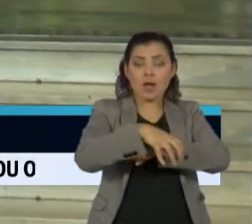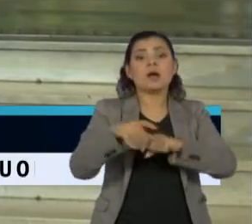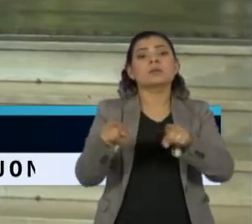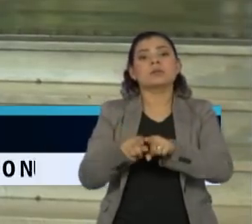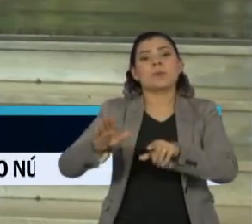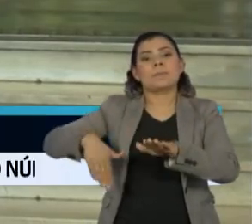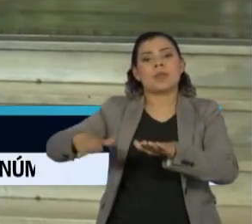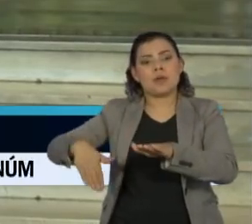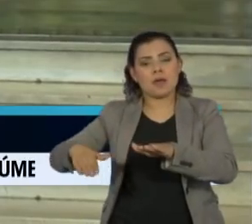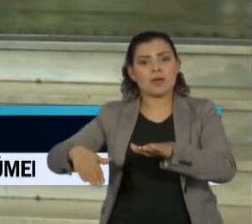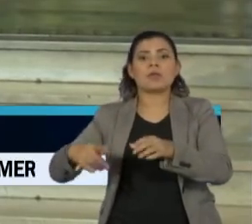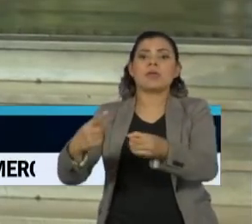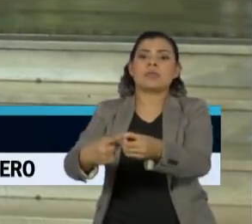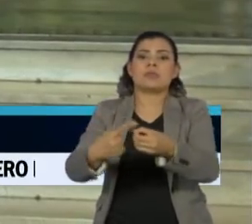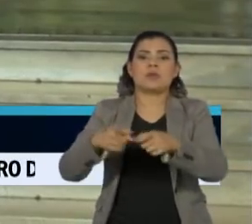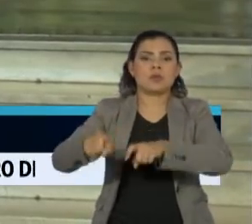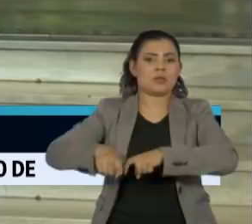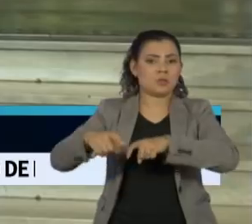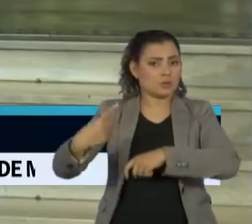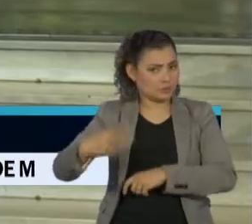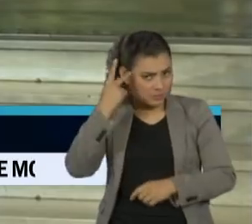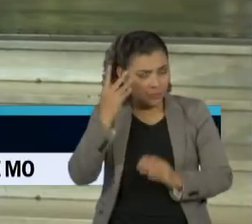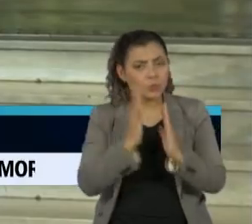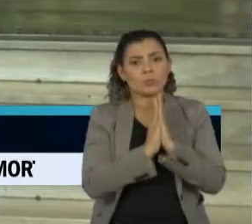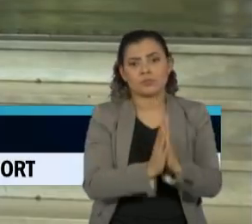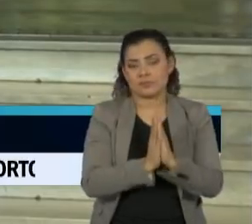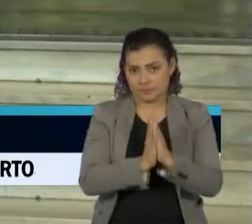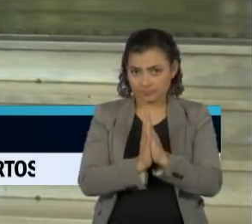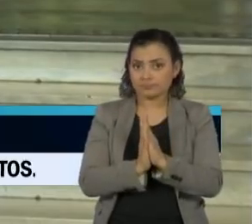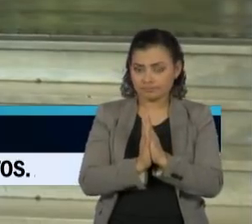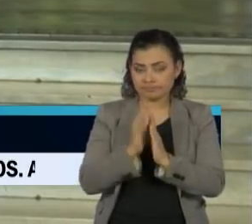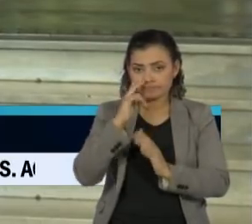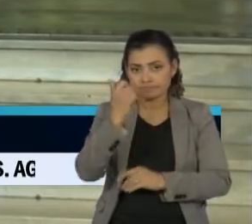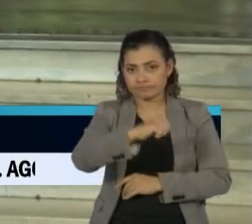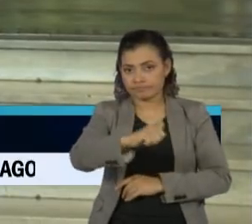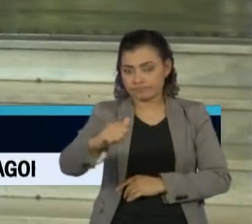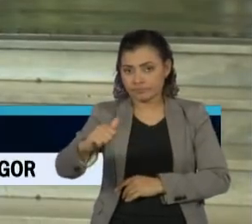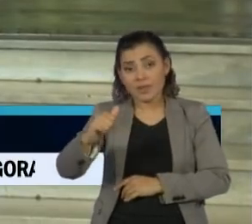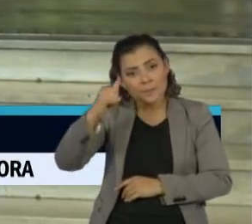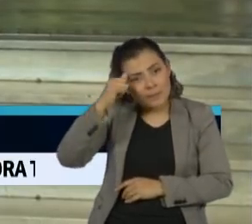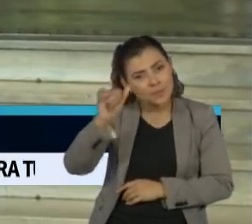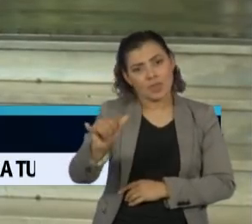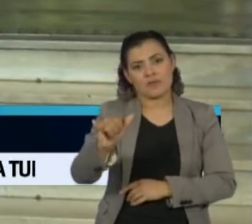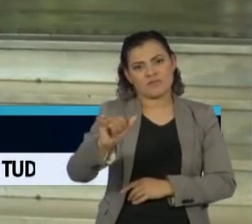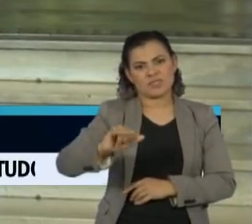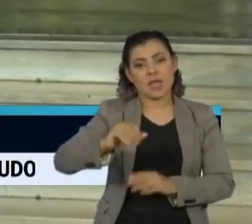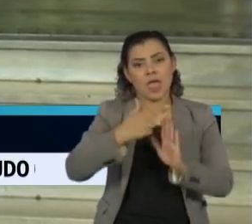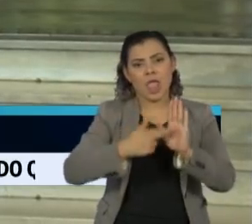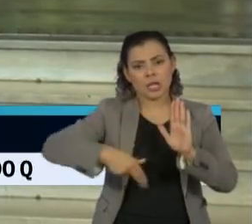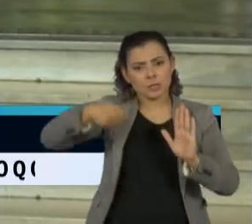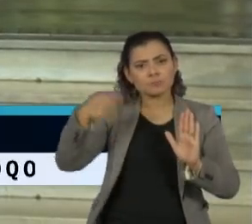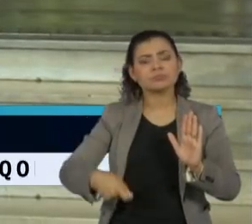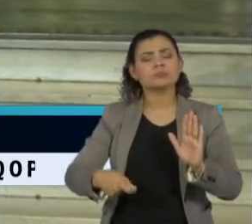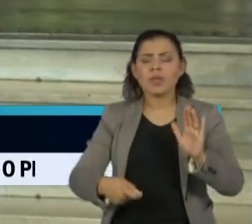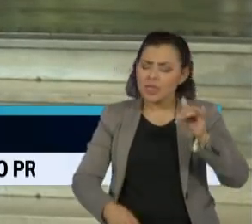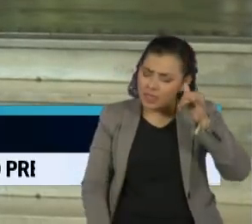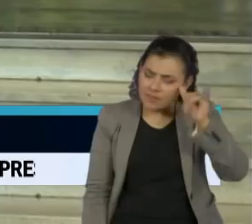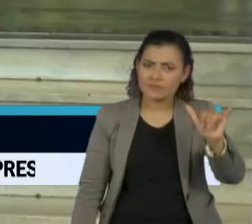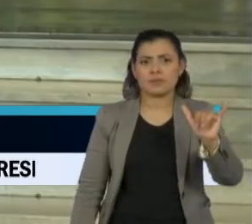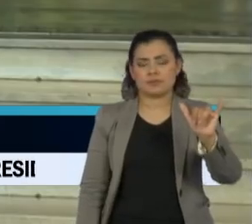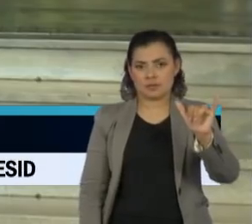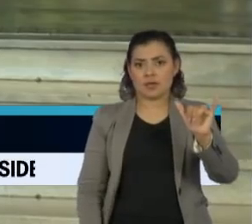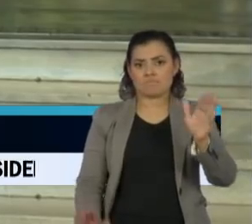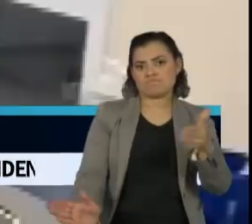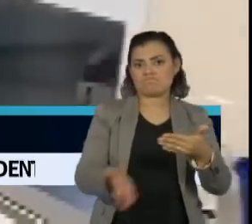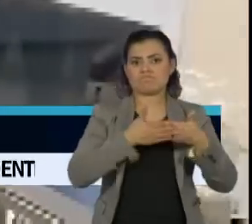no litoral e no interior de São Paulo. Para evitar medidas mais duras e